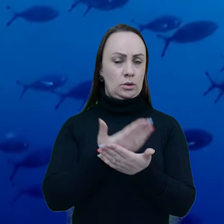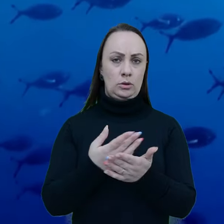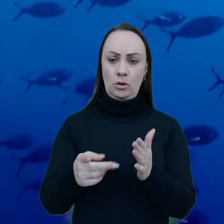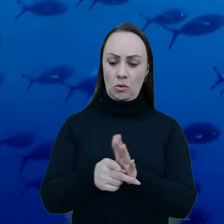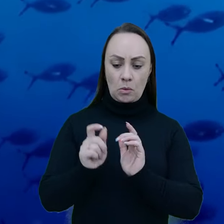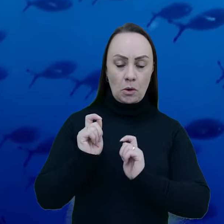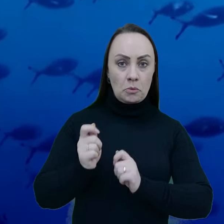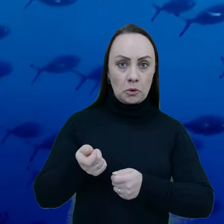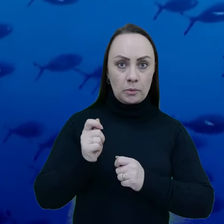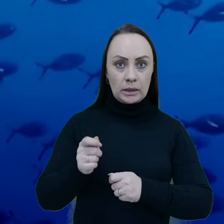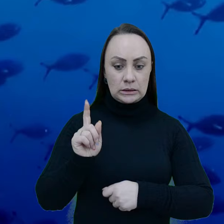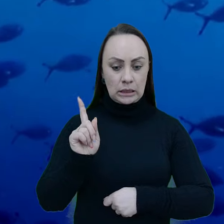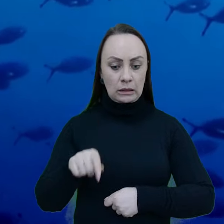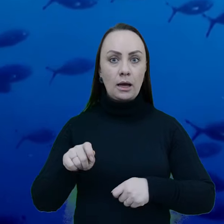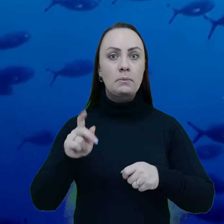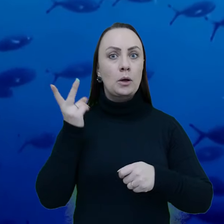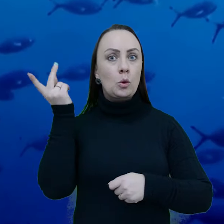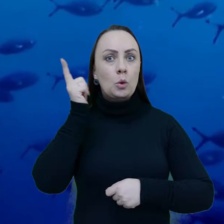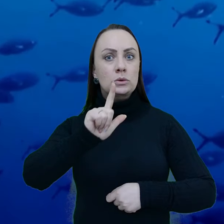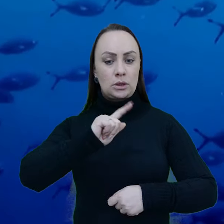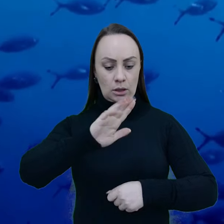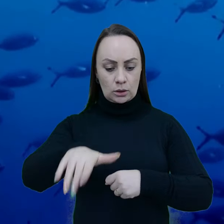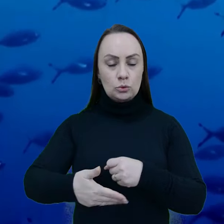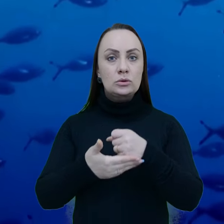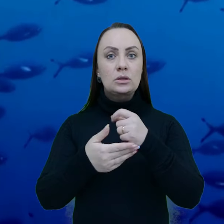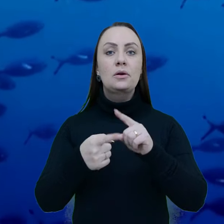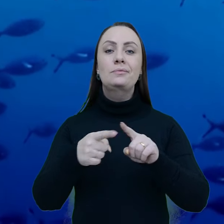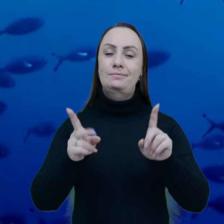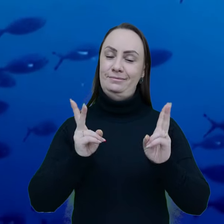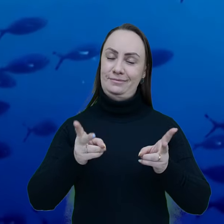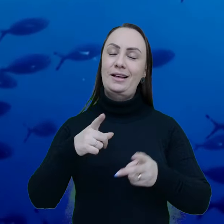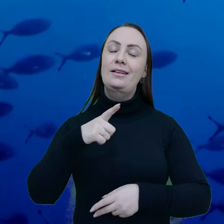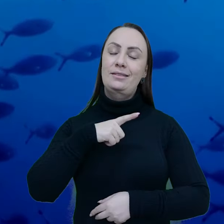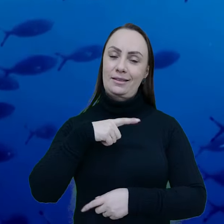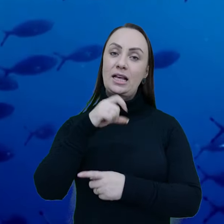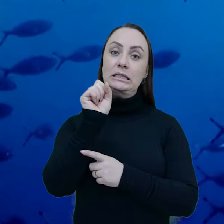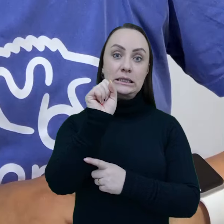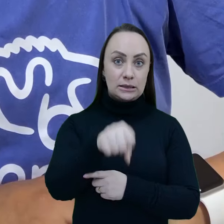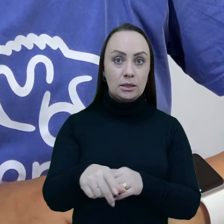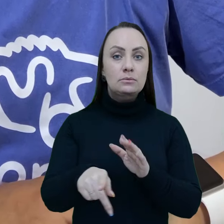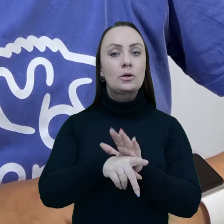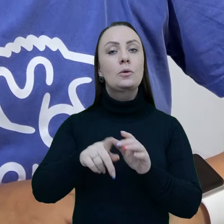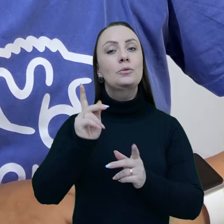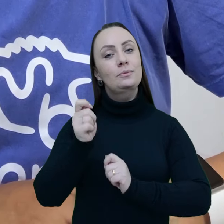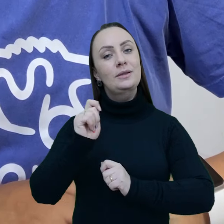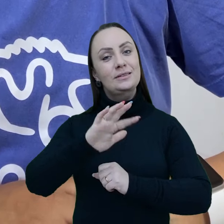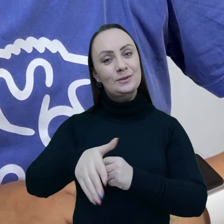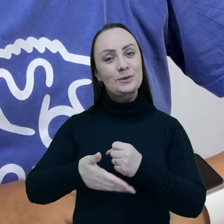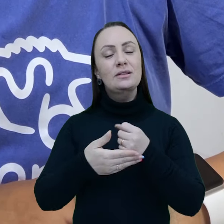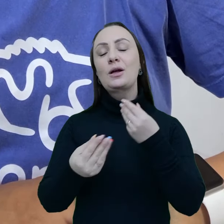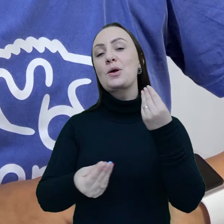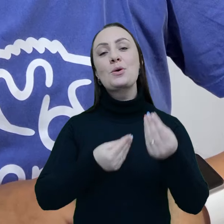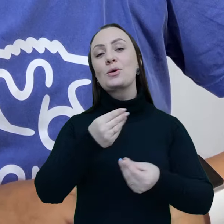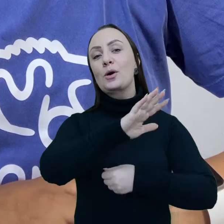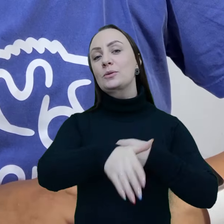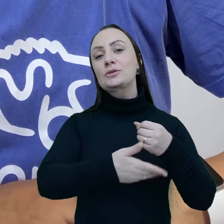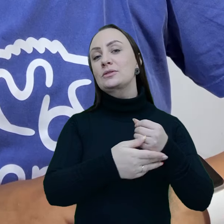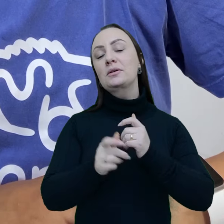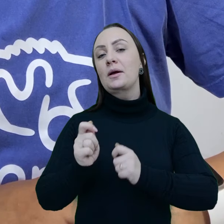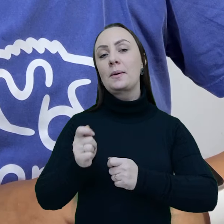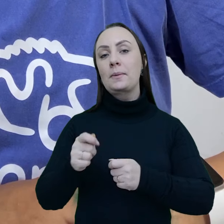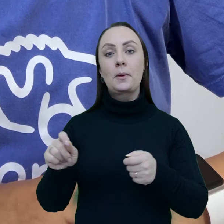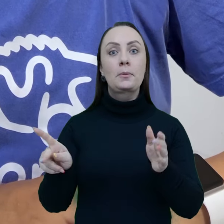Até pouco tempo eu não acreditava que uma pesca, seja ela qual for, pudesse ser sustentável. Mas existem sim pescarias